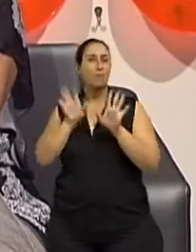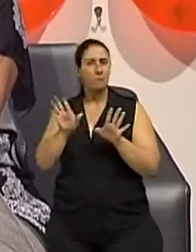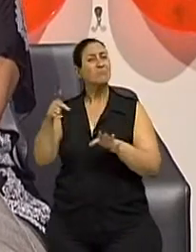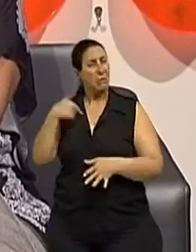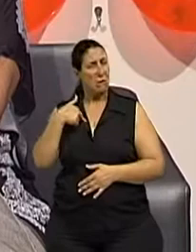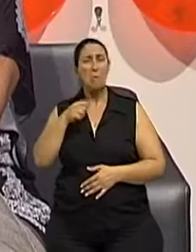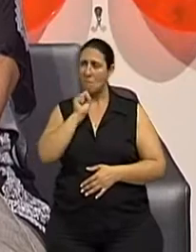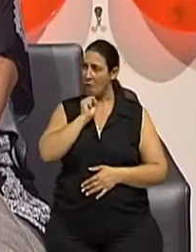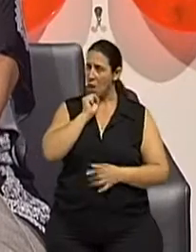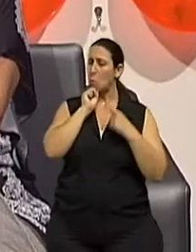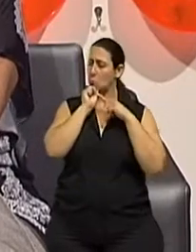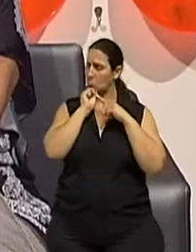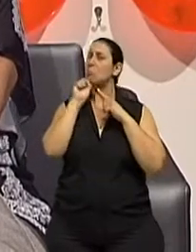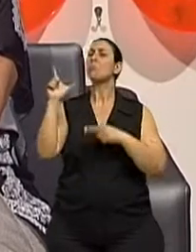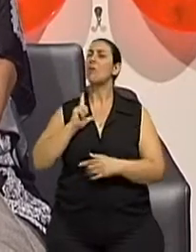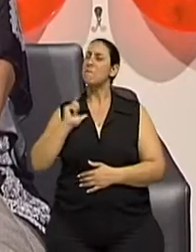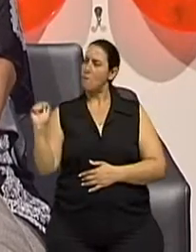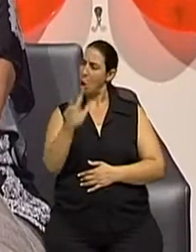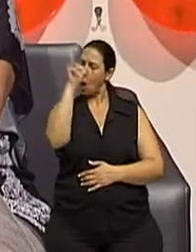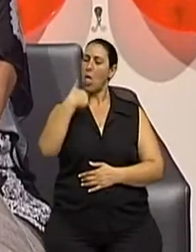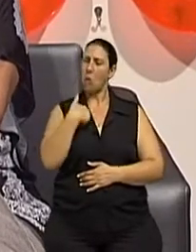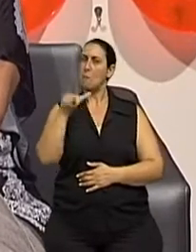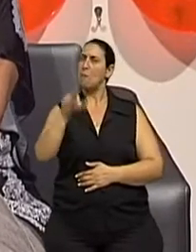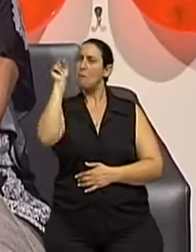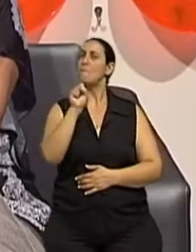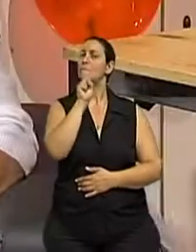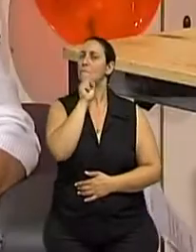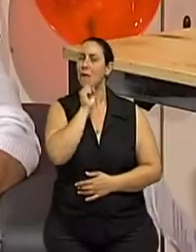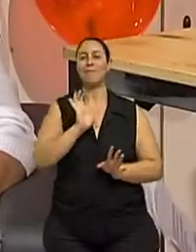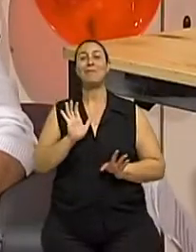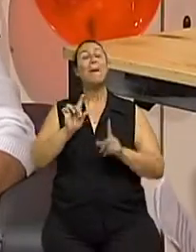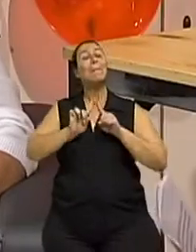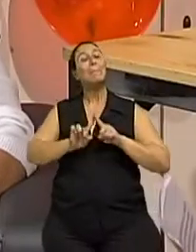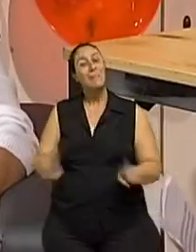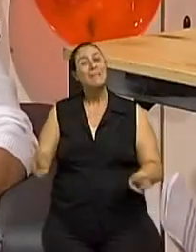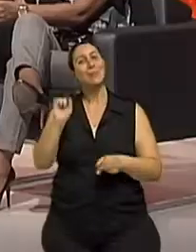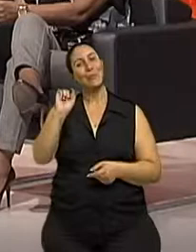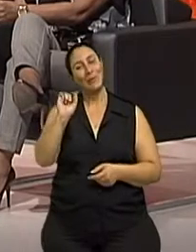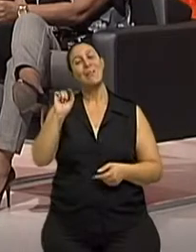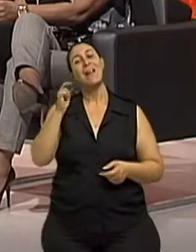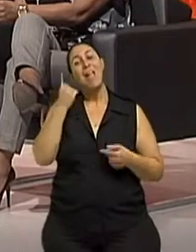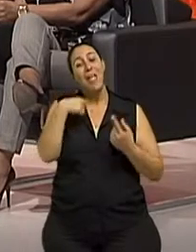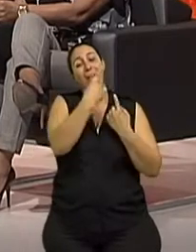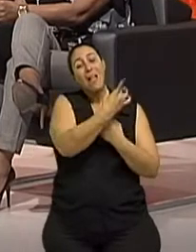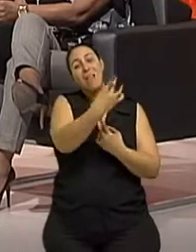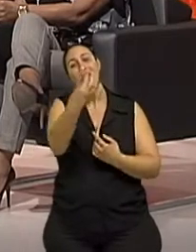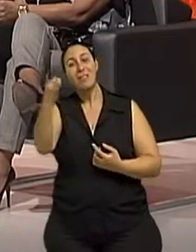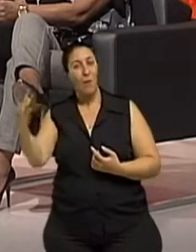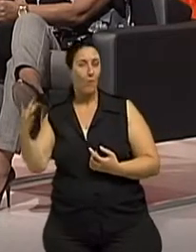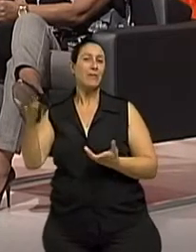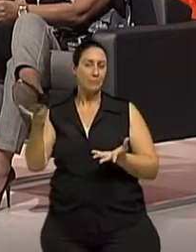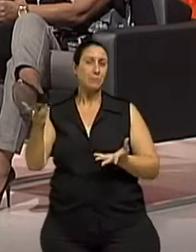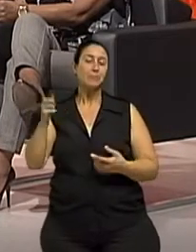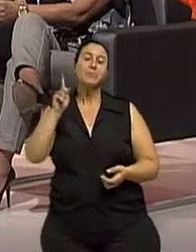porque acho que velho tem o seu valor mesmo, né. Mesmo. Mas é uma questão de cada um. Então, essa questão